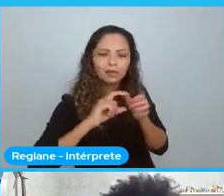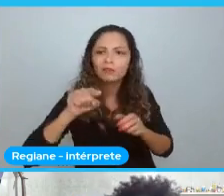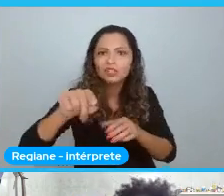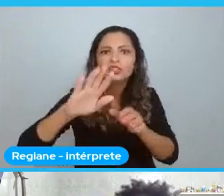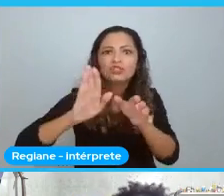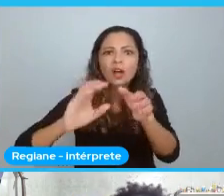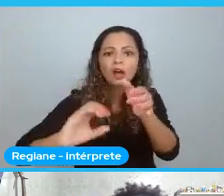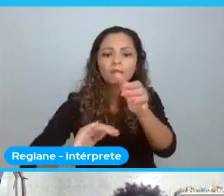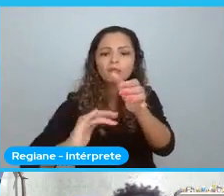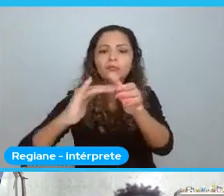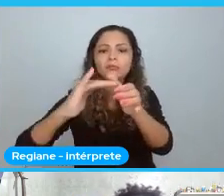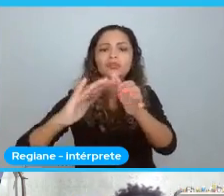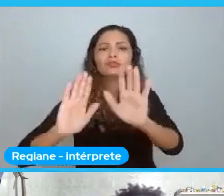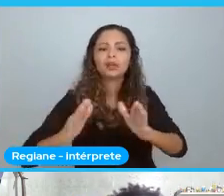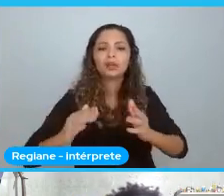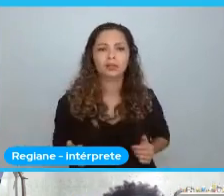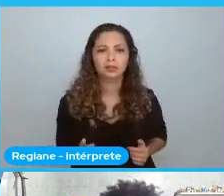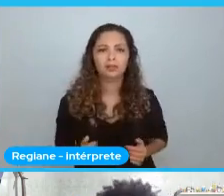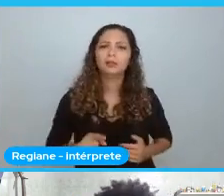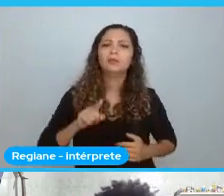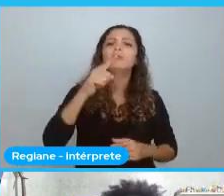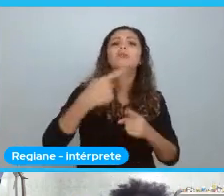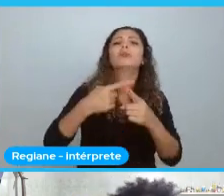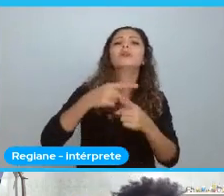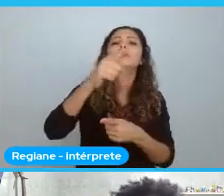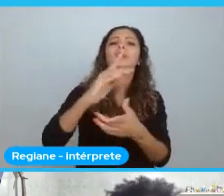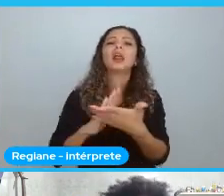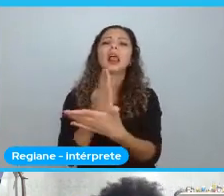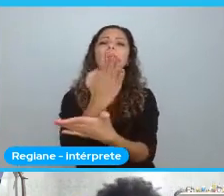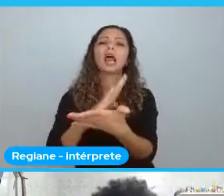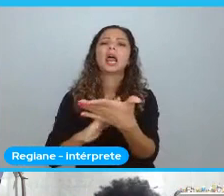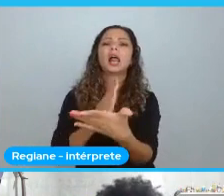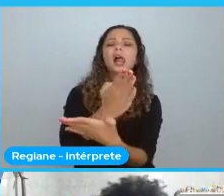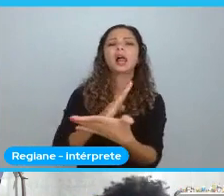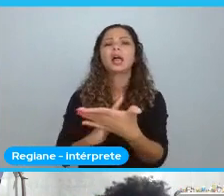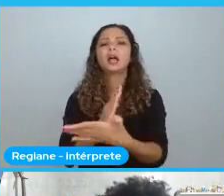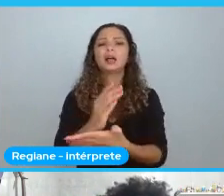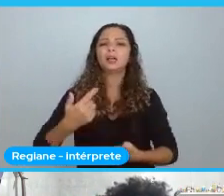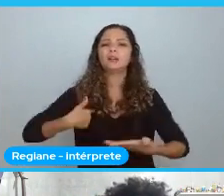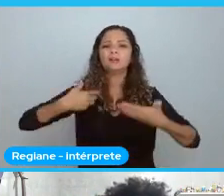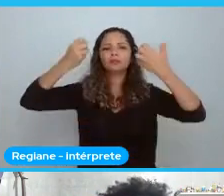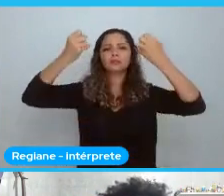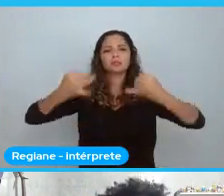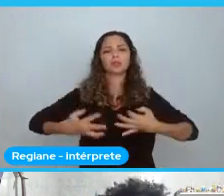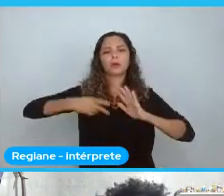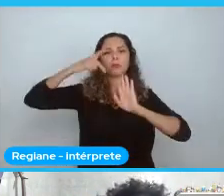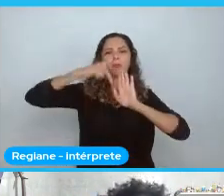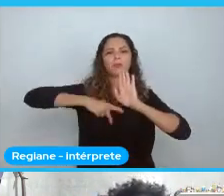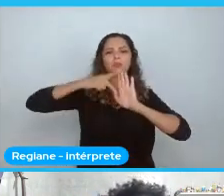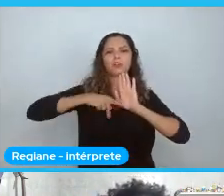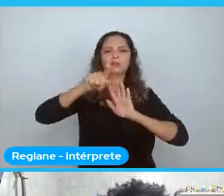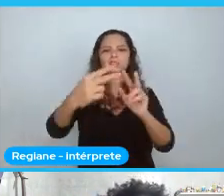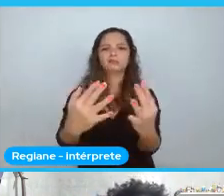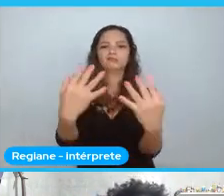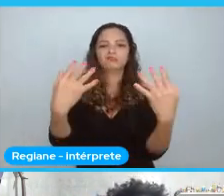Explicações. No momento. De uma. Ou quando eu estou fazendo. Explicações sobre um projeto. Por que você se incomoda. Quando eu estou tentando.